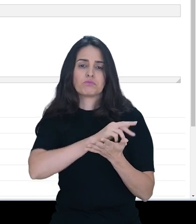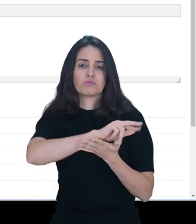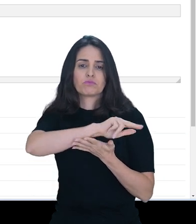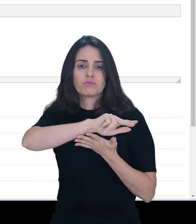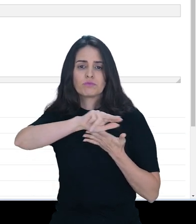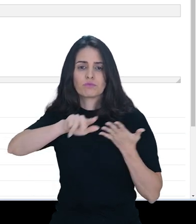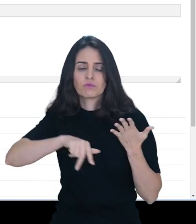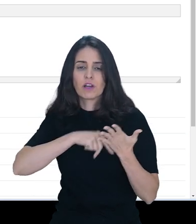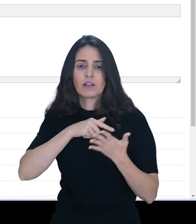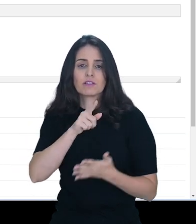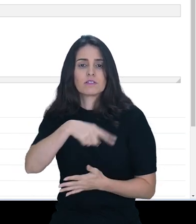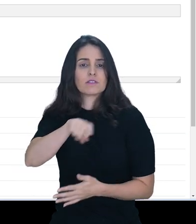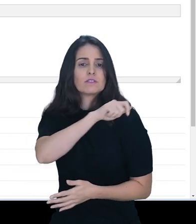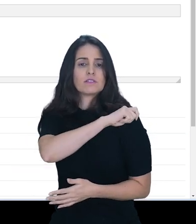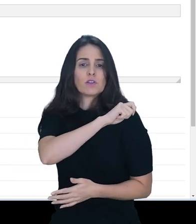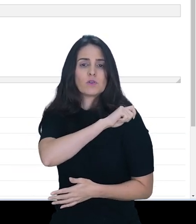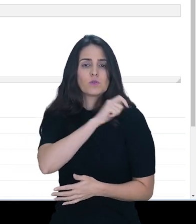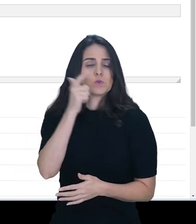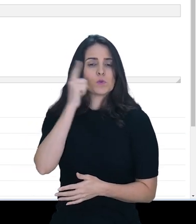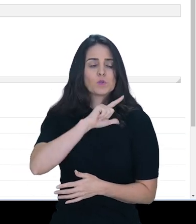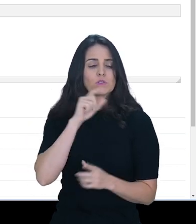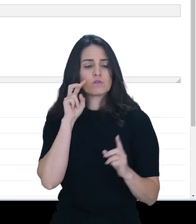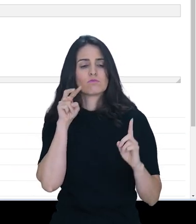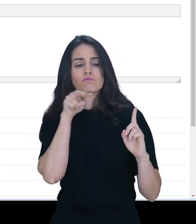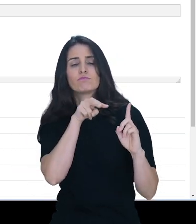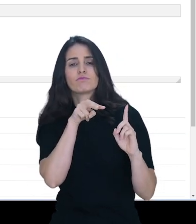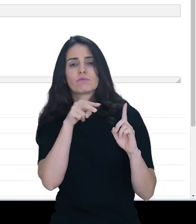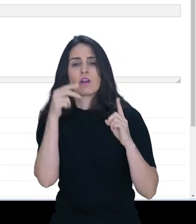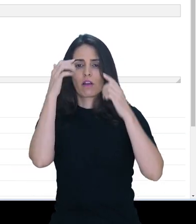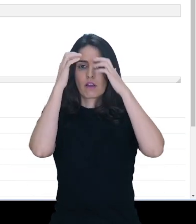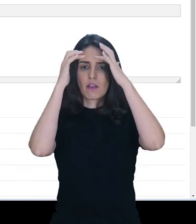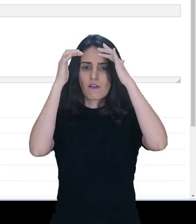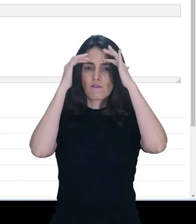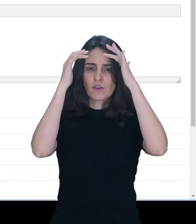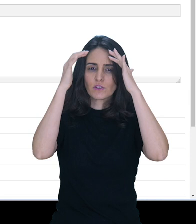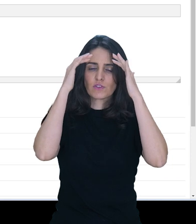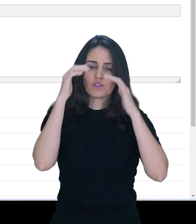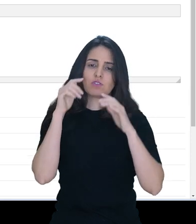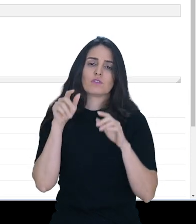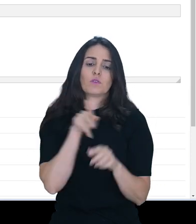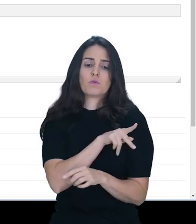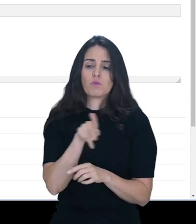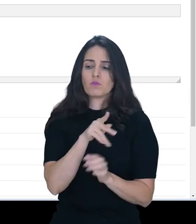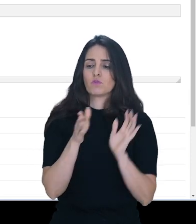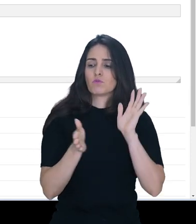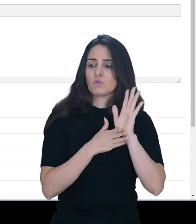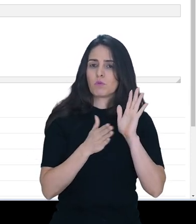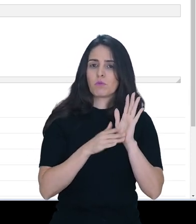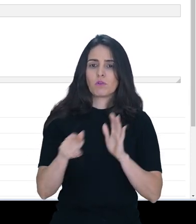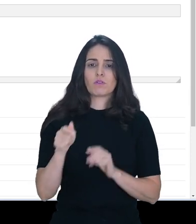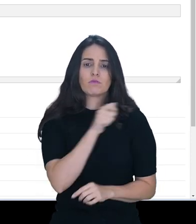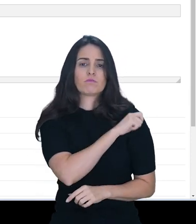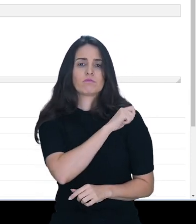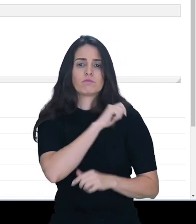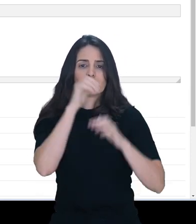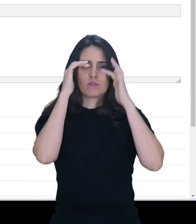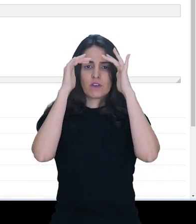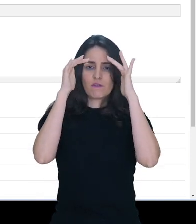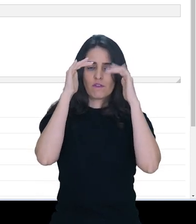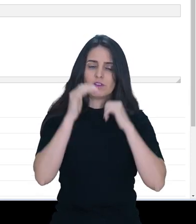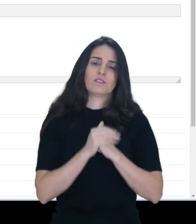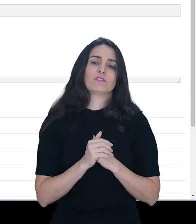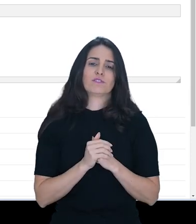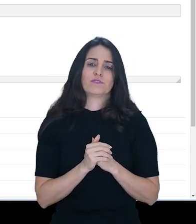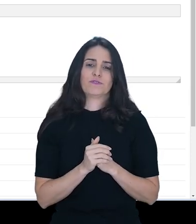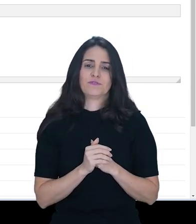com uma reflexão do aluno a partir de uma questão orientada pelo professor. Então, vamos colocar